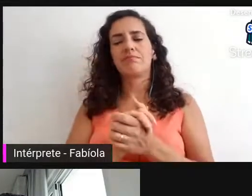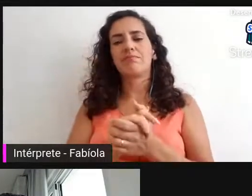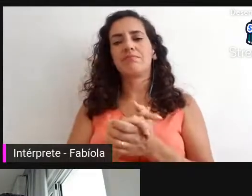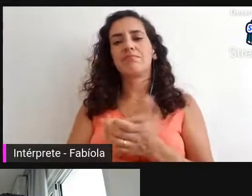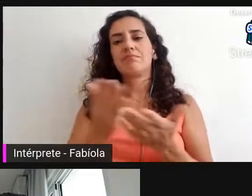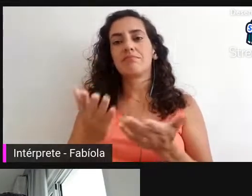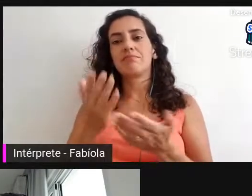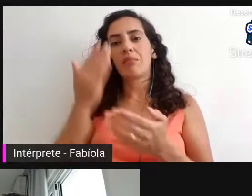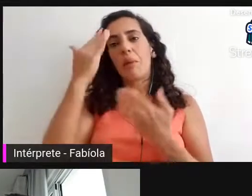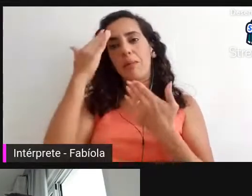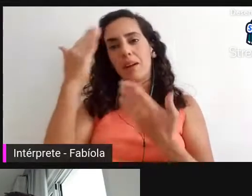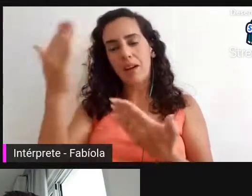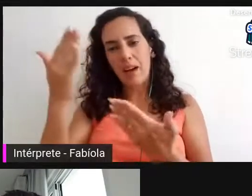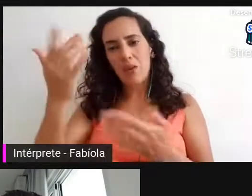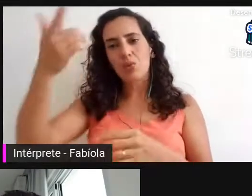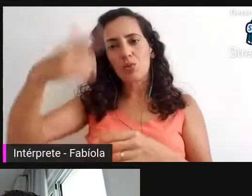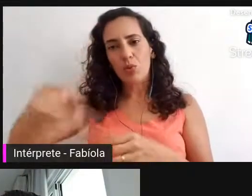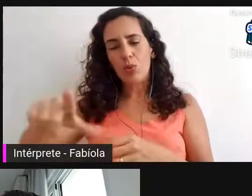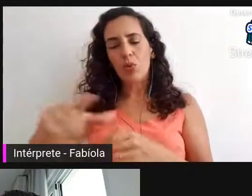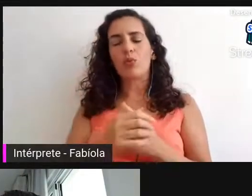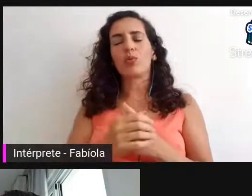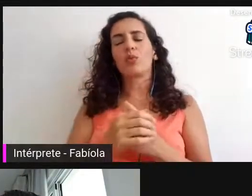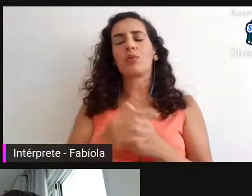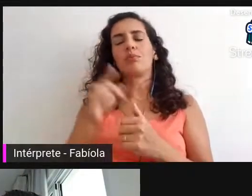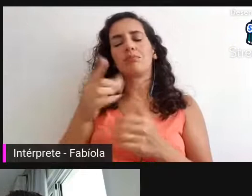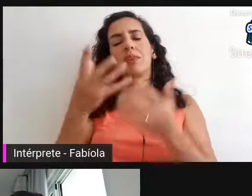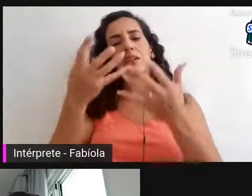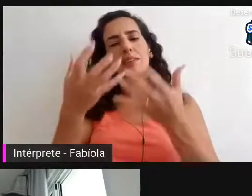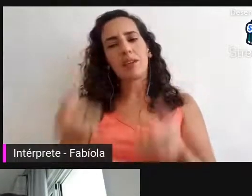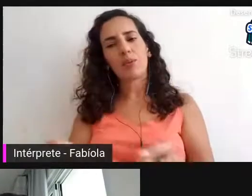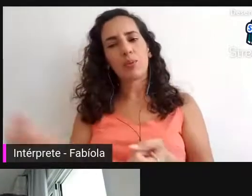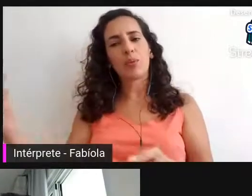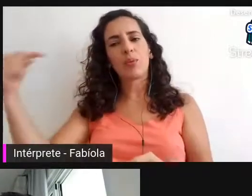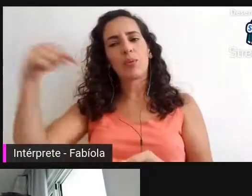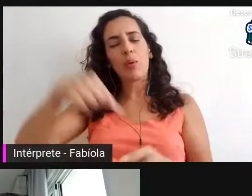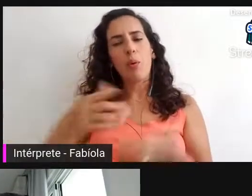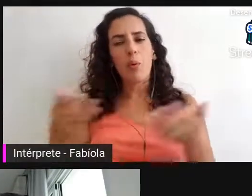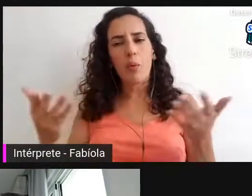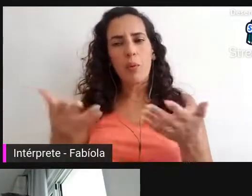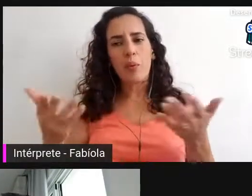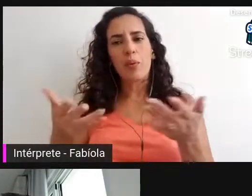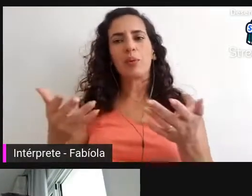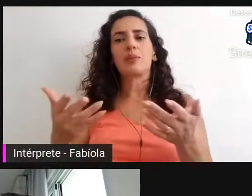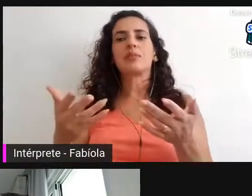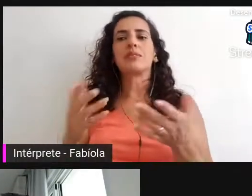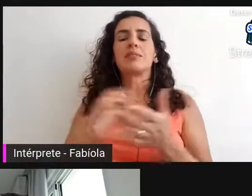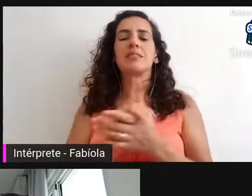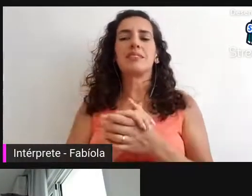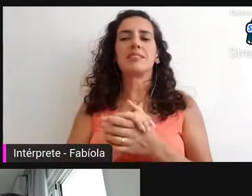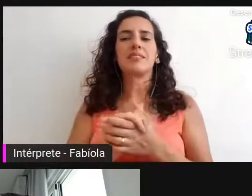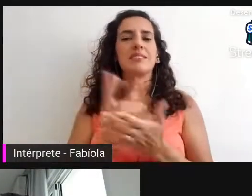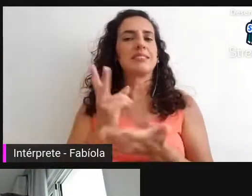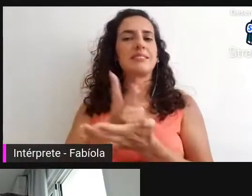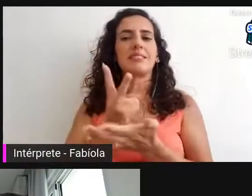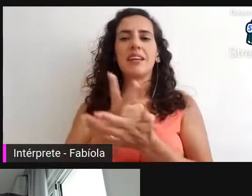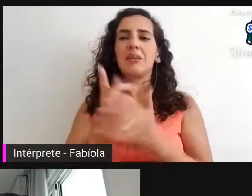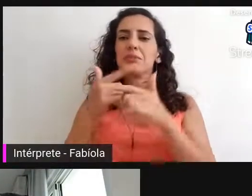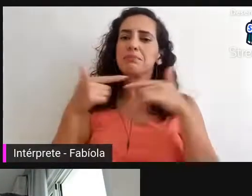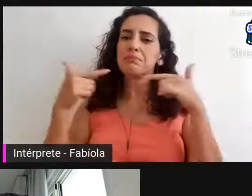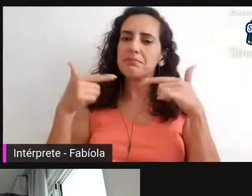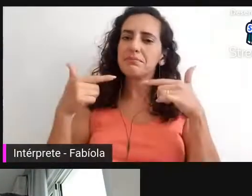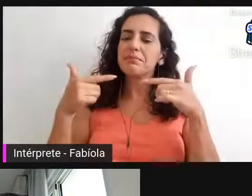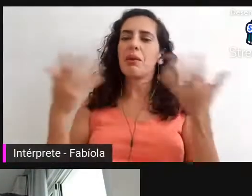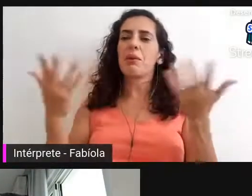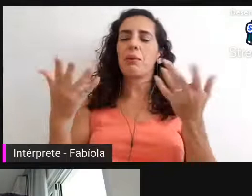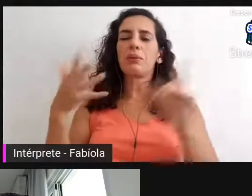muitíssimo a disposição e sempre alegria de ter nos recebido para fazer essa palestra